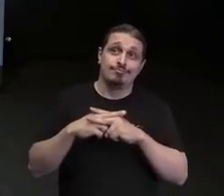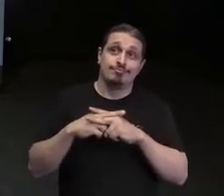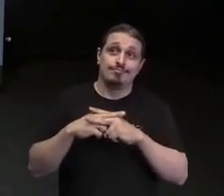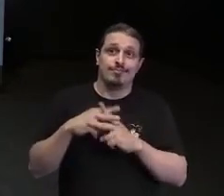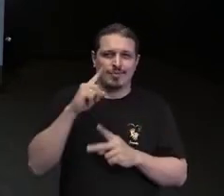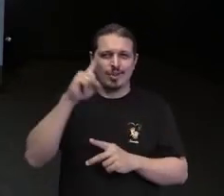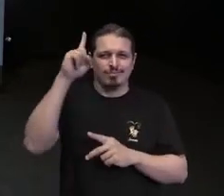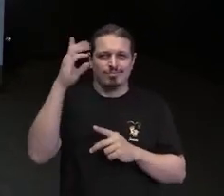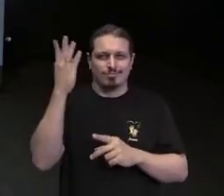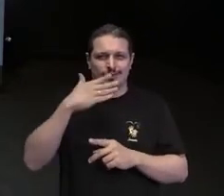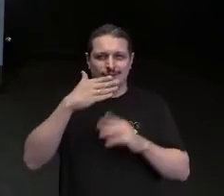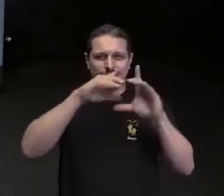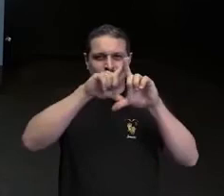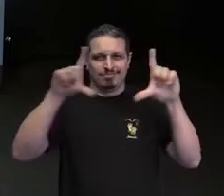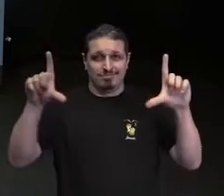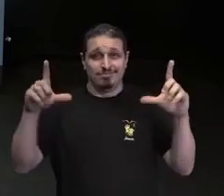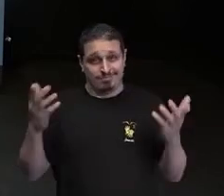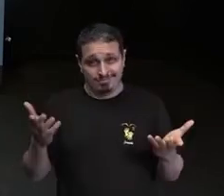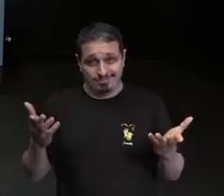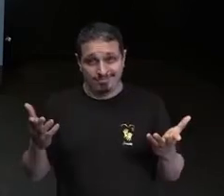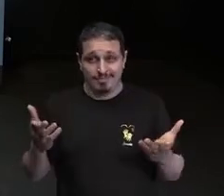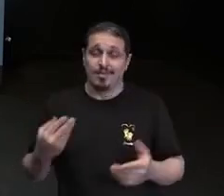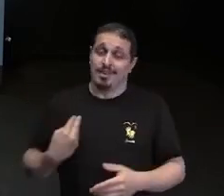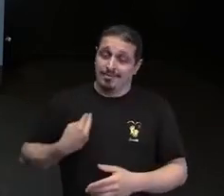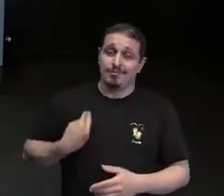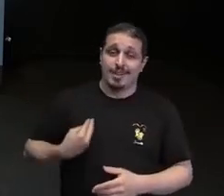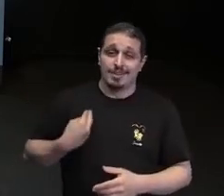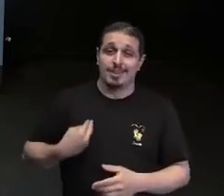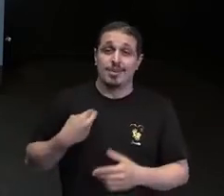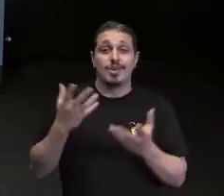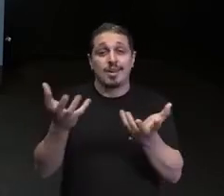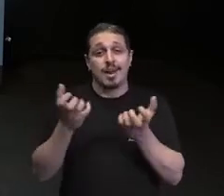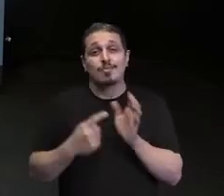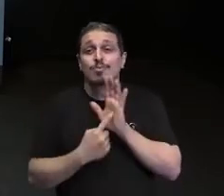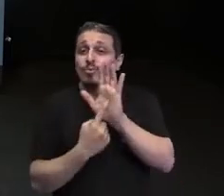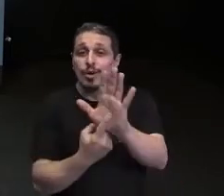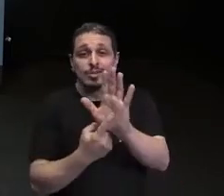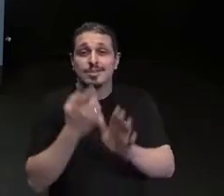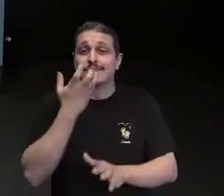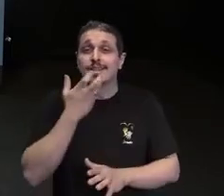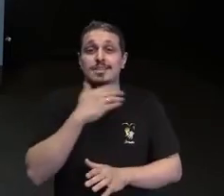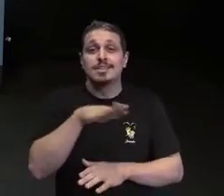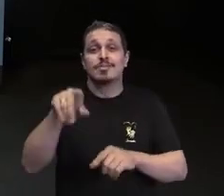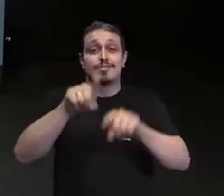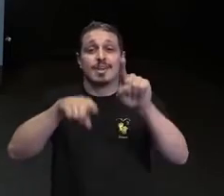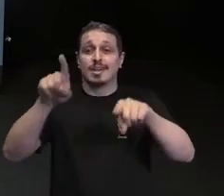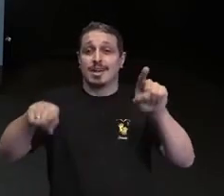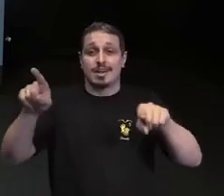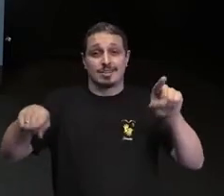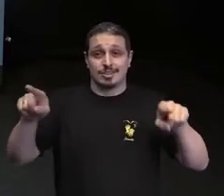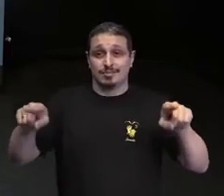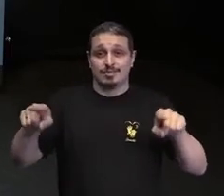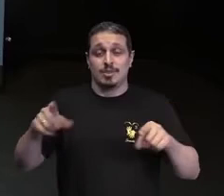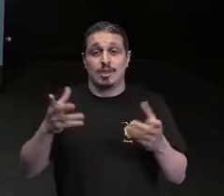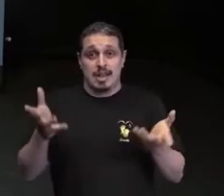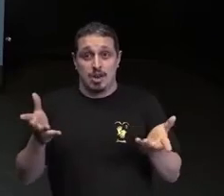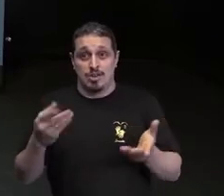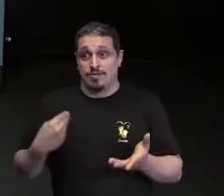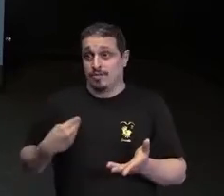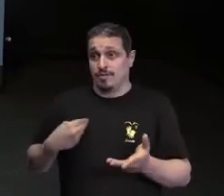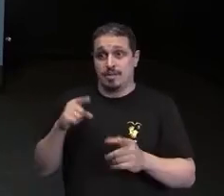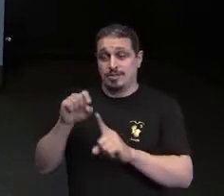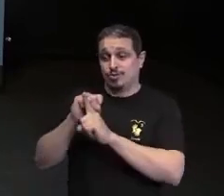assim como todas as crianças diversas que eu quero trazer aqui comigo hoje para falar sobre diversidade. Essas